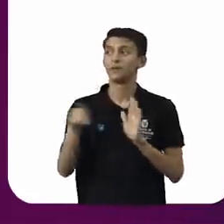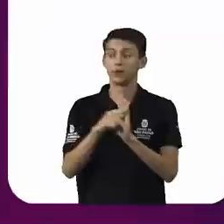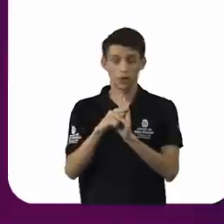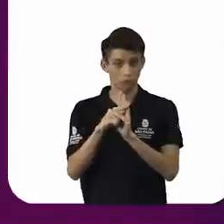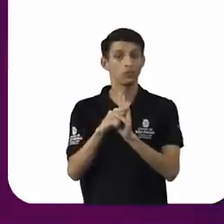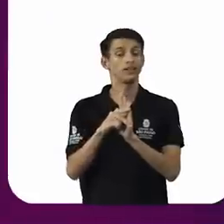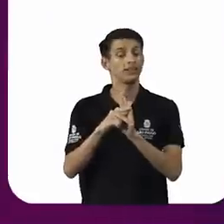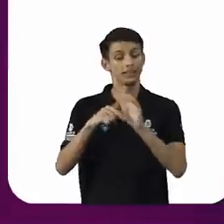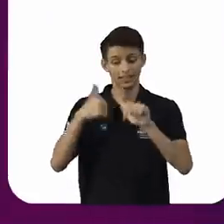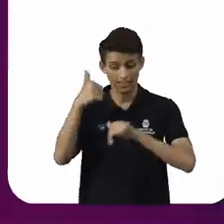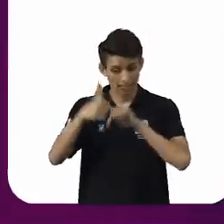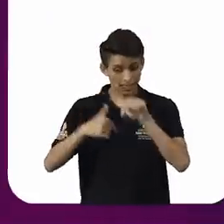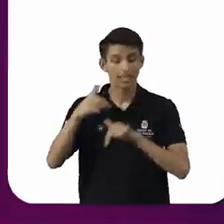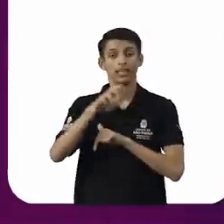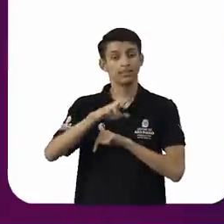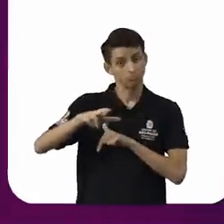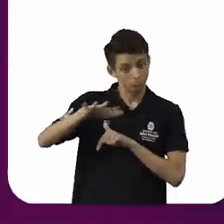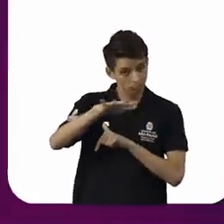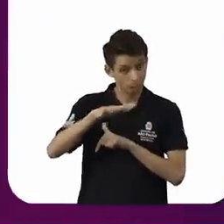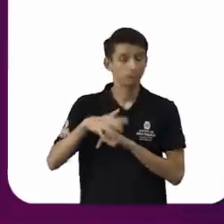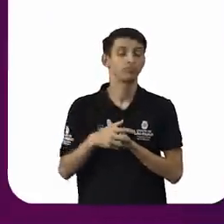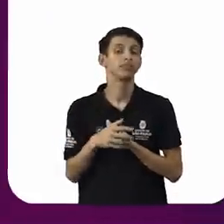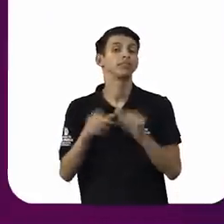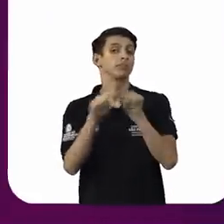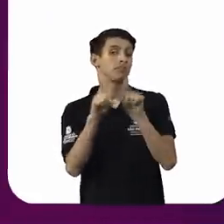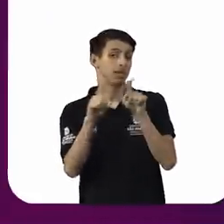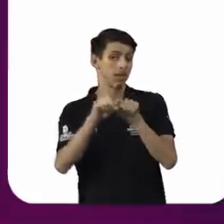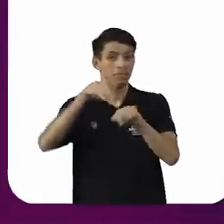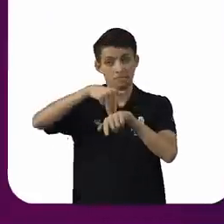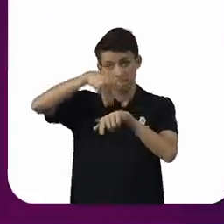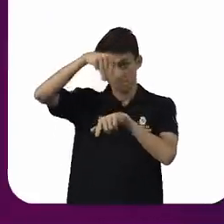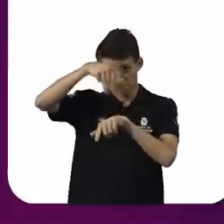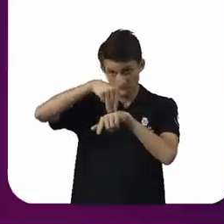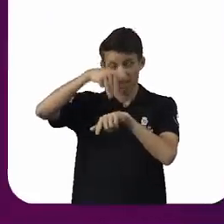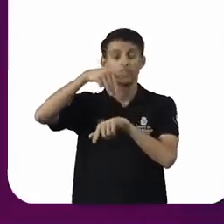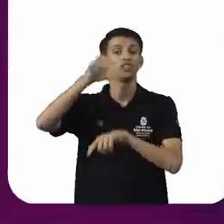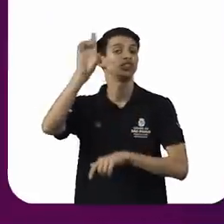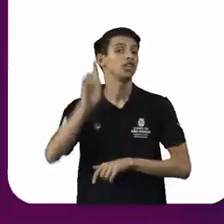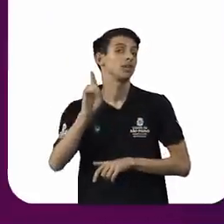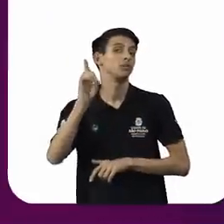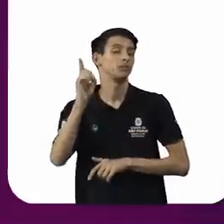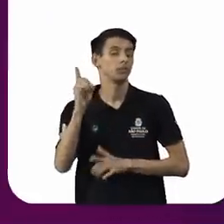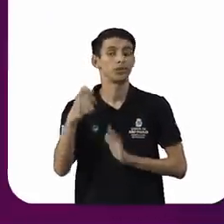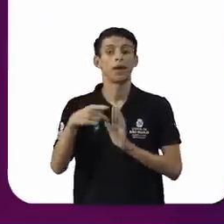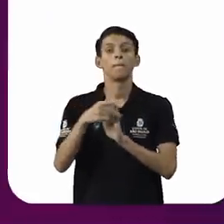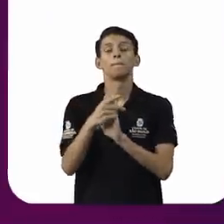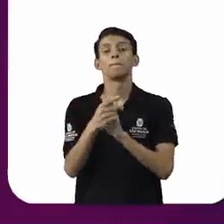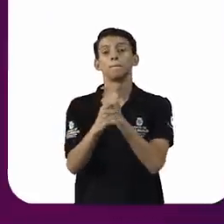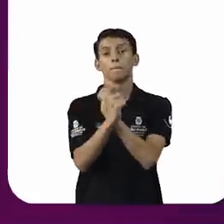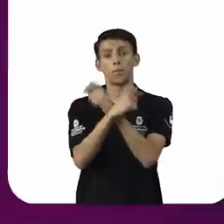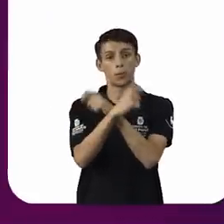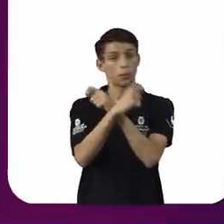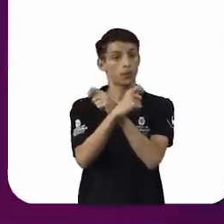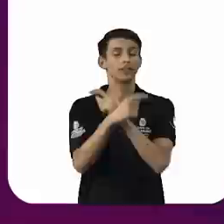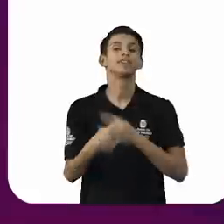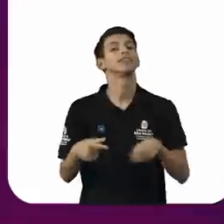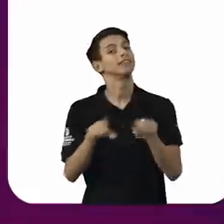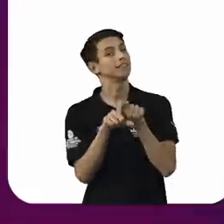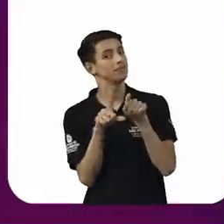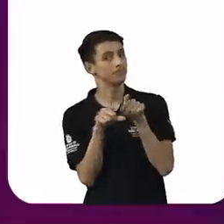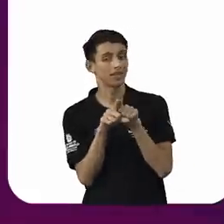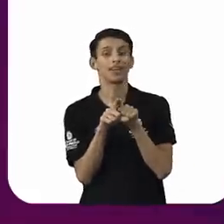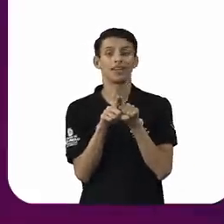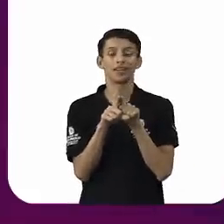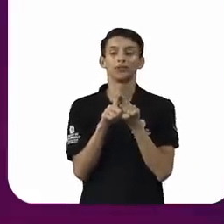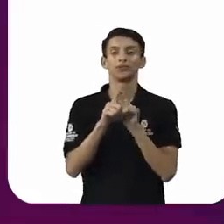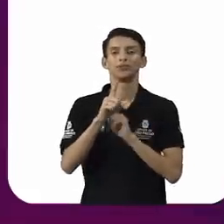trabalho, mestre em Direito das Relações Sociais da PUC São Paulo, doutora em Direito pela Universidade Complutense